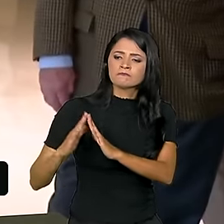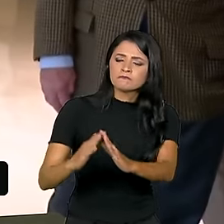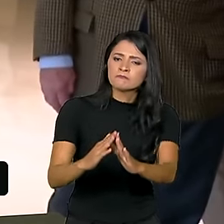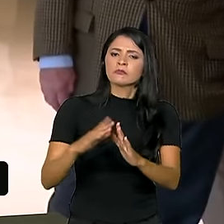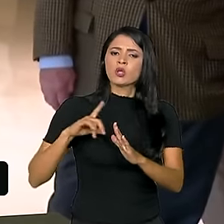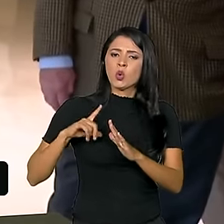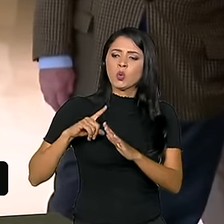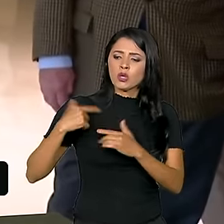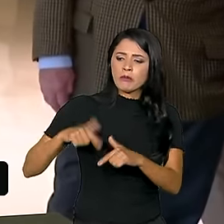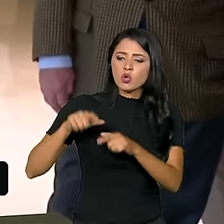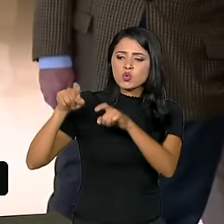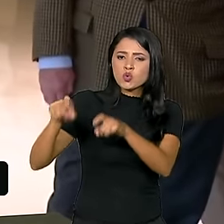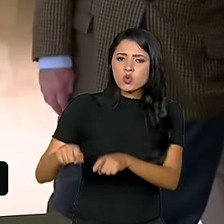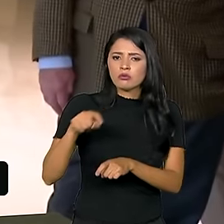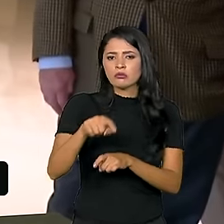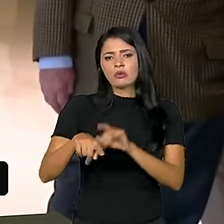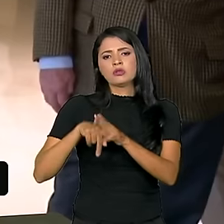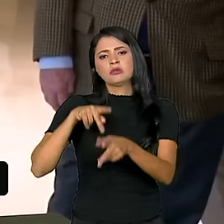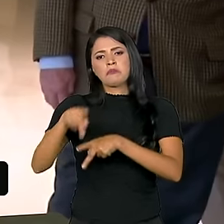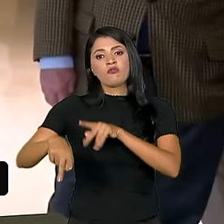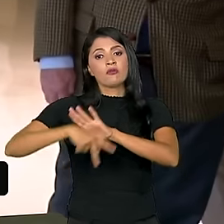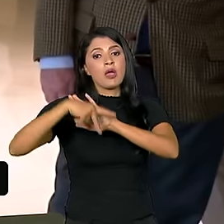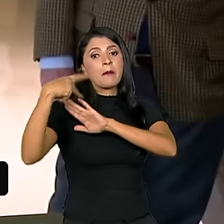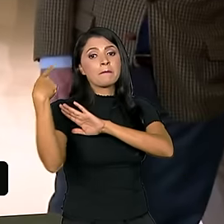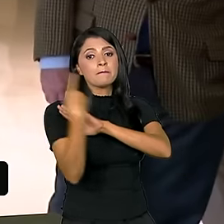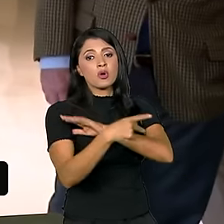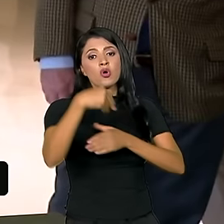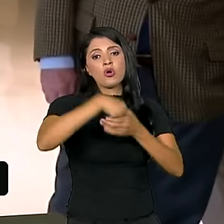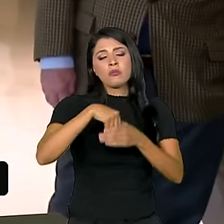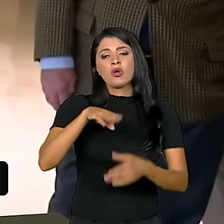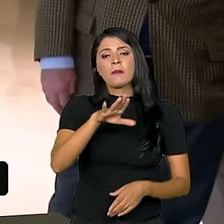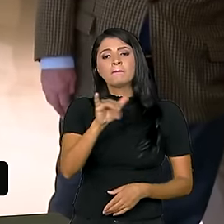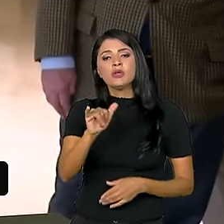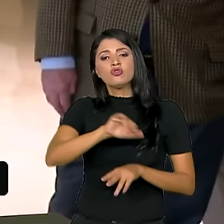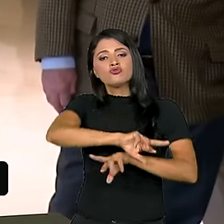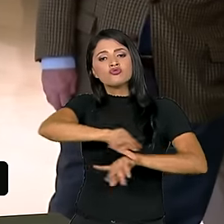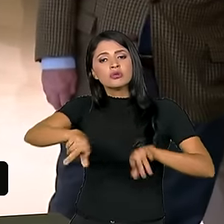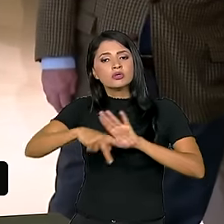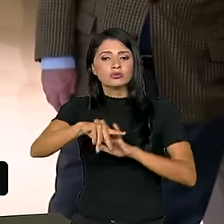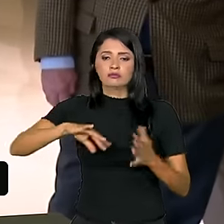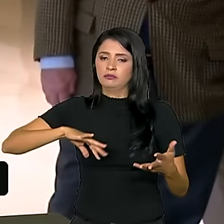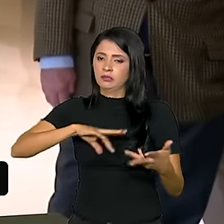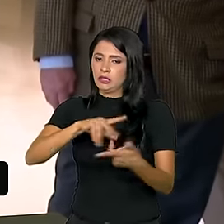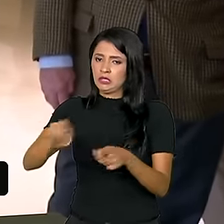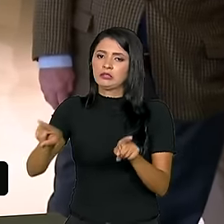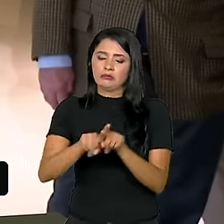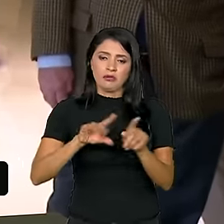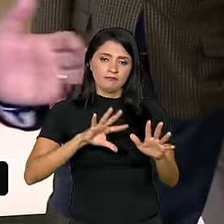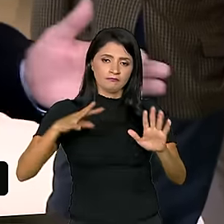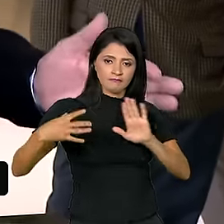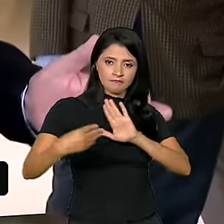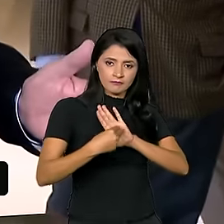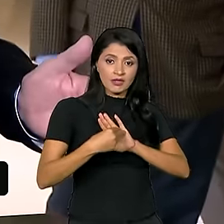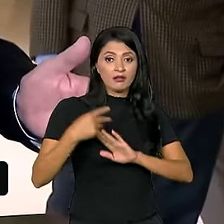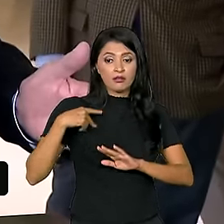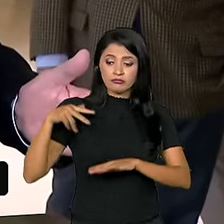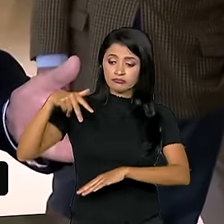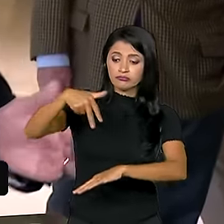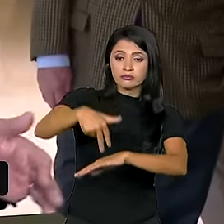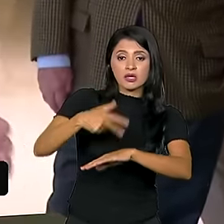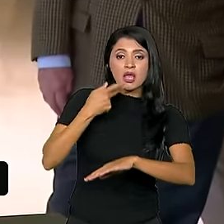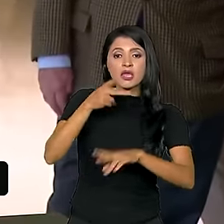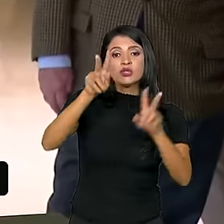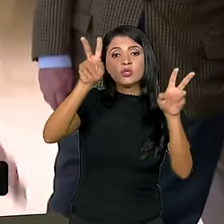Então, essa gente faz parte da biodiversidade do nosso planeta e da Amazônia. Então, isso que nós viemos falar aqui.